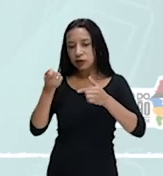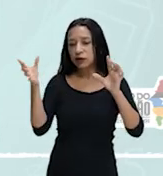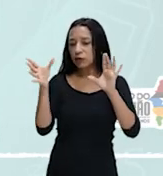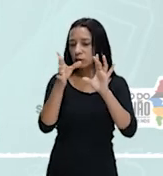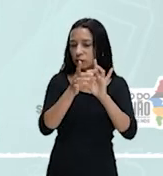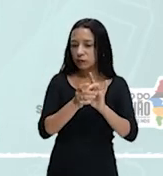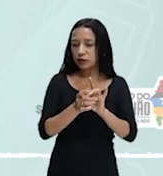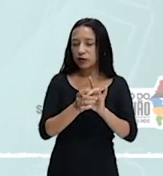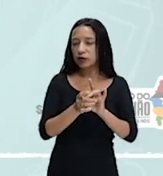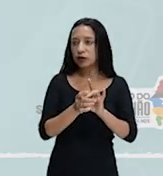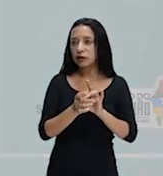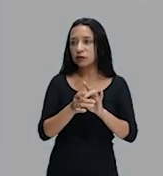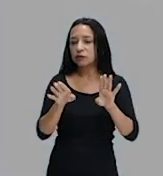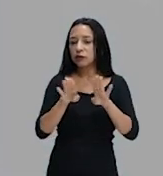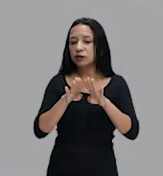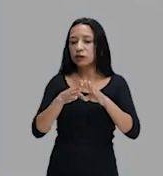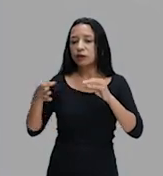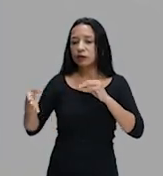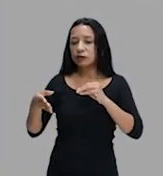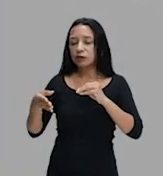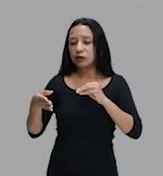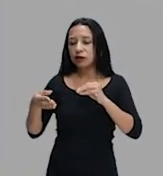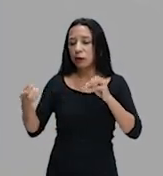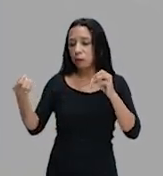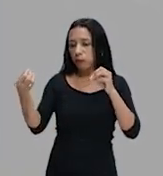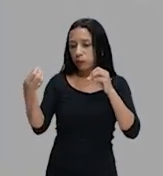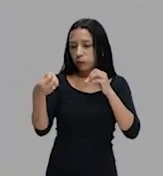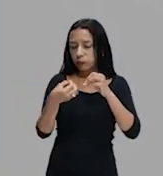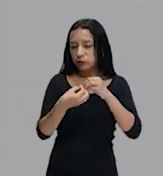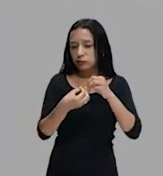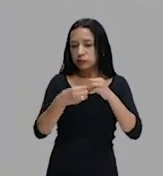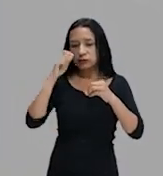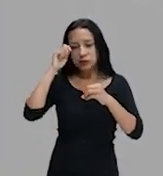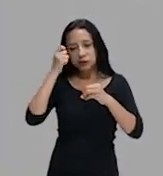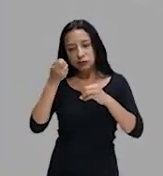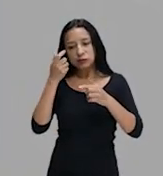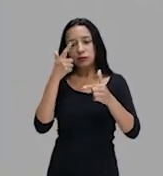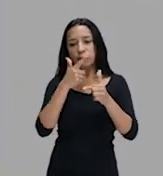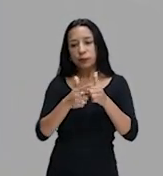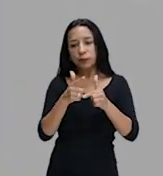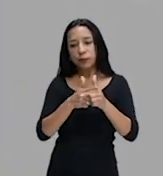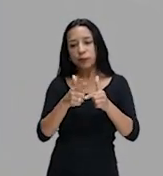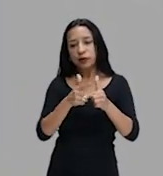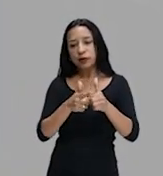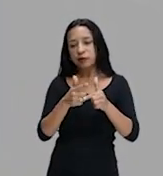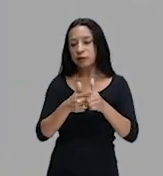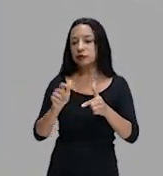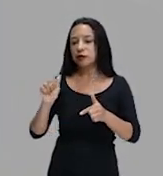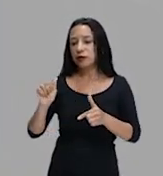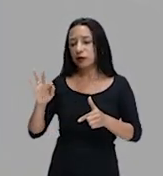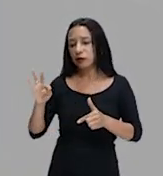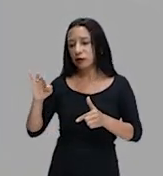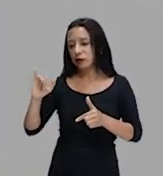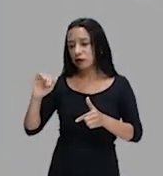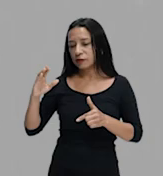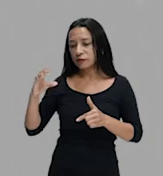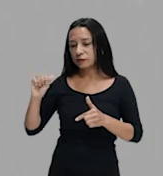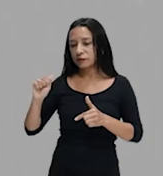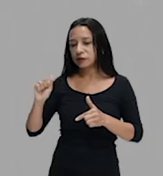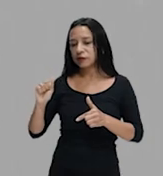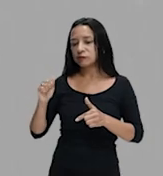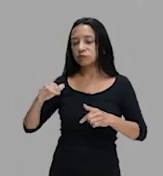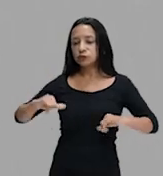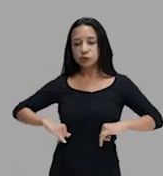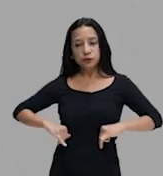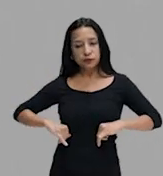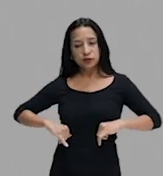debater, a aproximação dos negros com a África e com os problemas que a África sofria naquele momento, principalmente a sua luta pela libertação